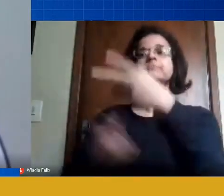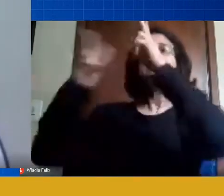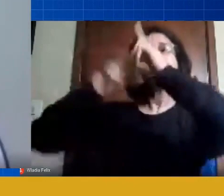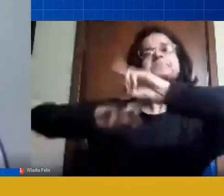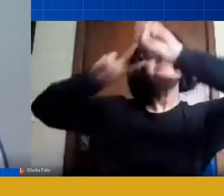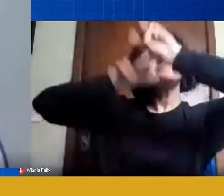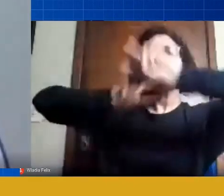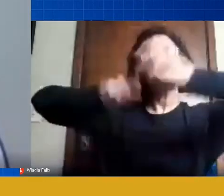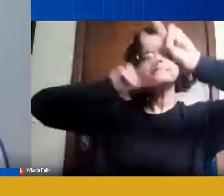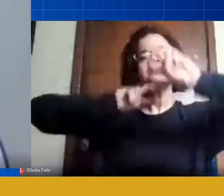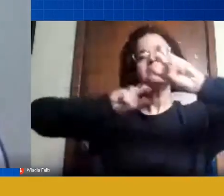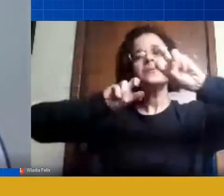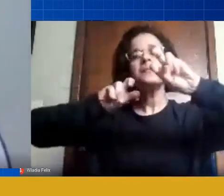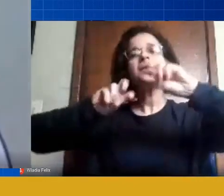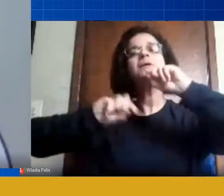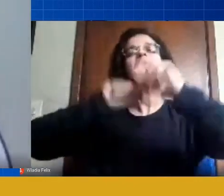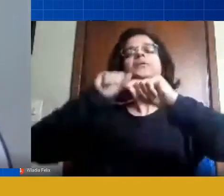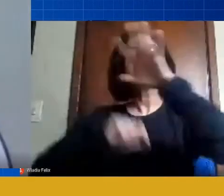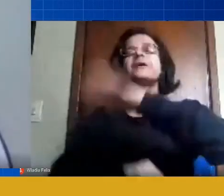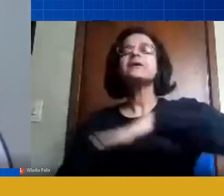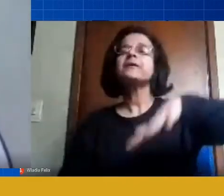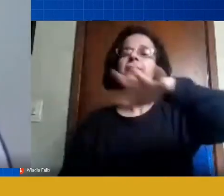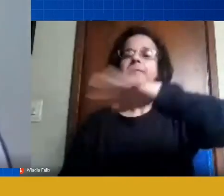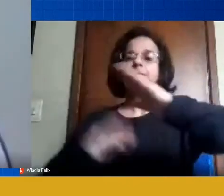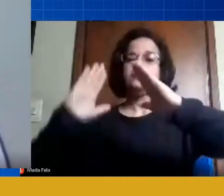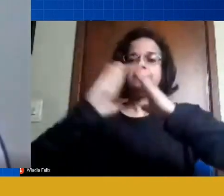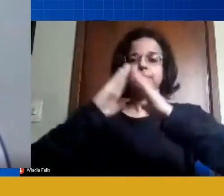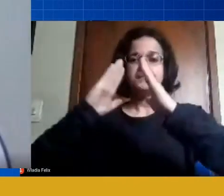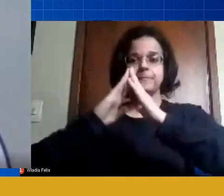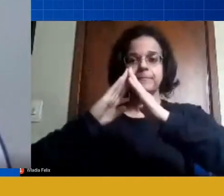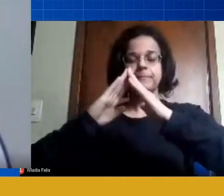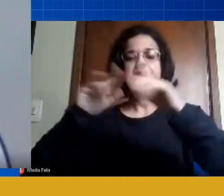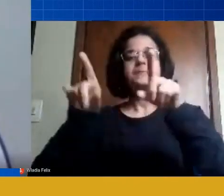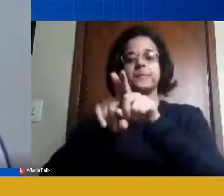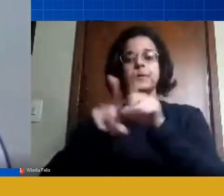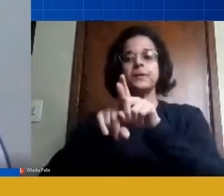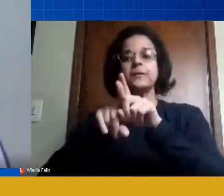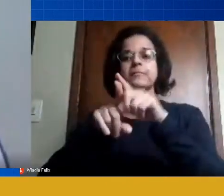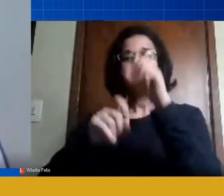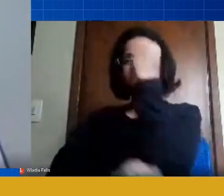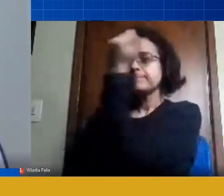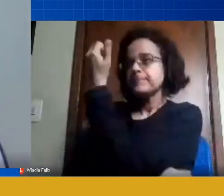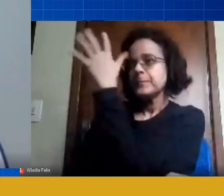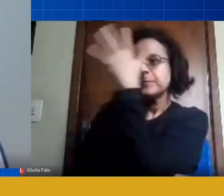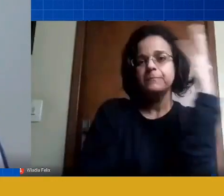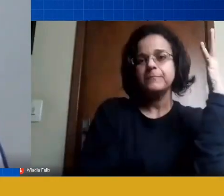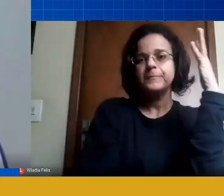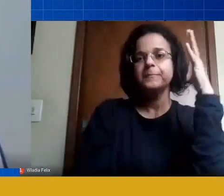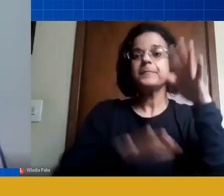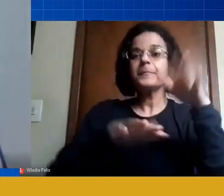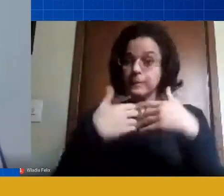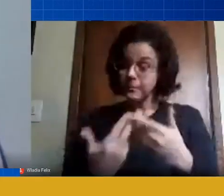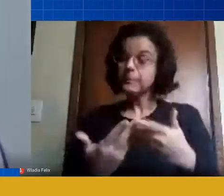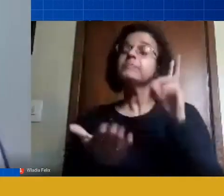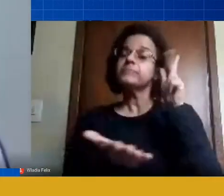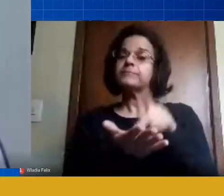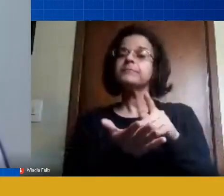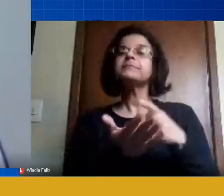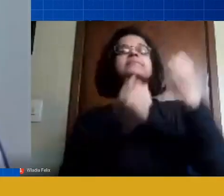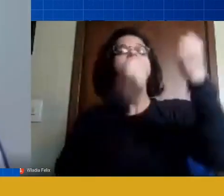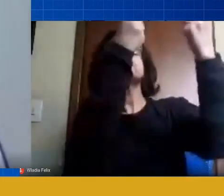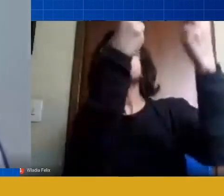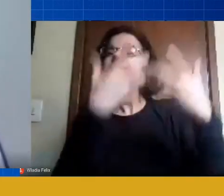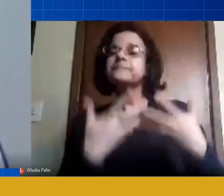espaços do ambiente da casa explorar os espaços a natureza bem nessa pegada mesmo como o professor já falou